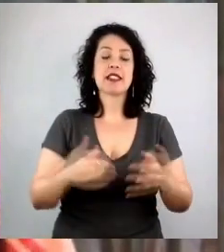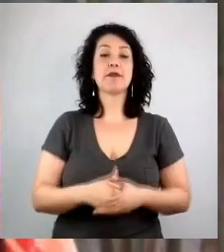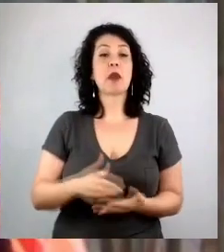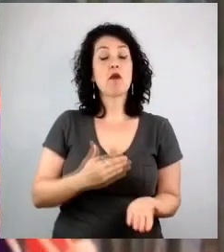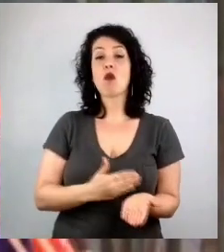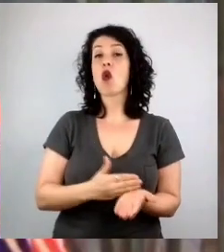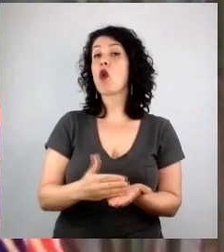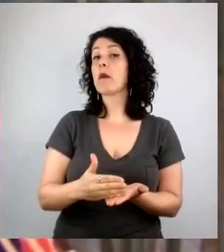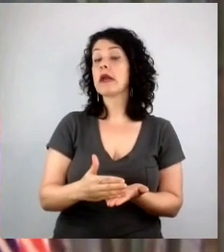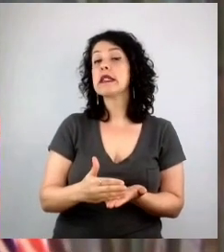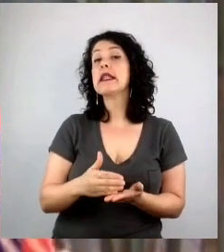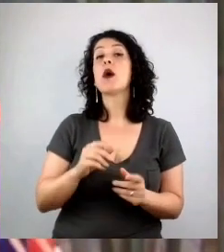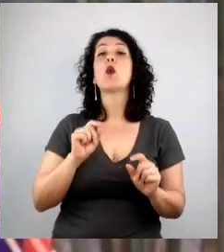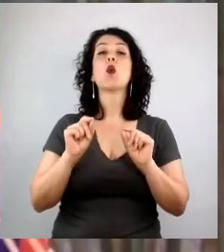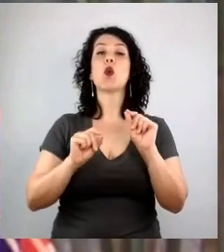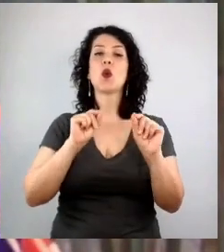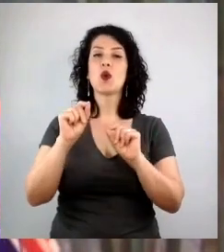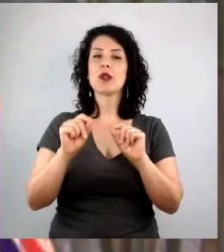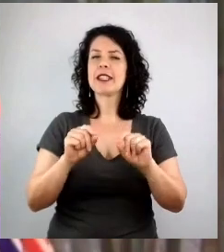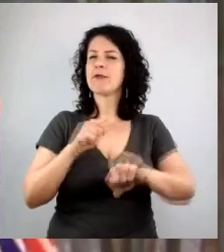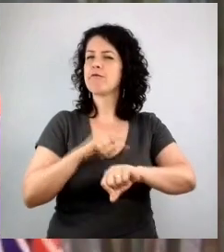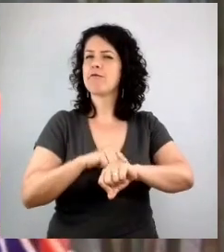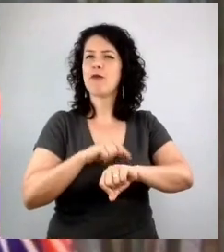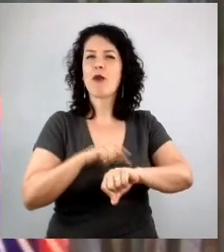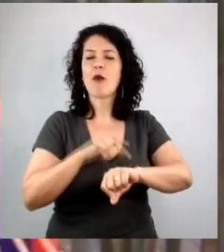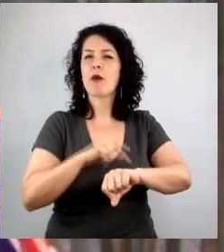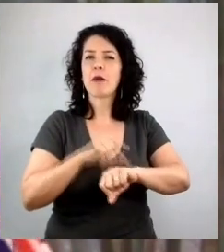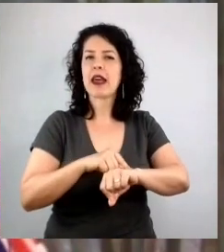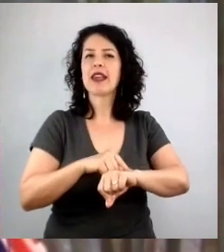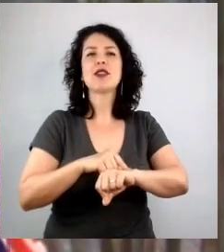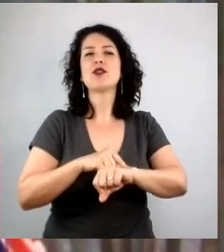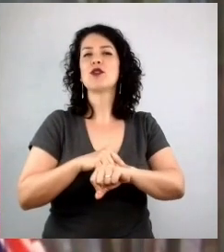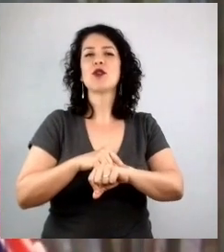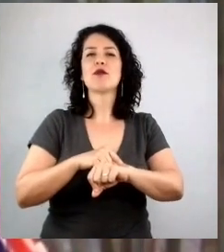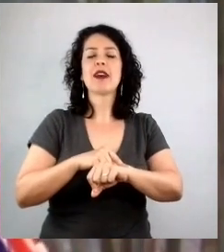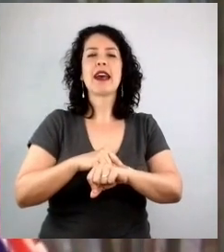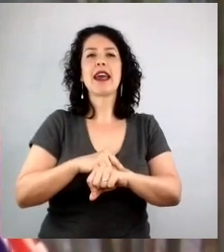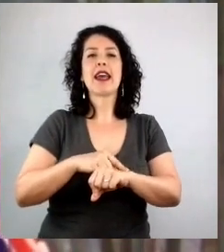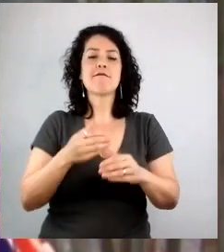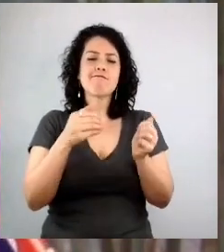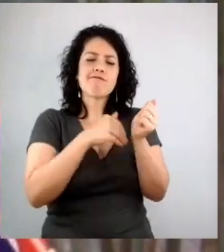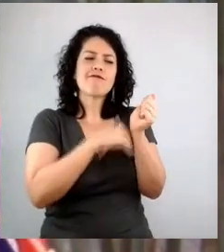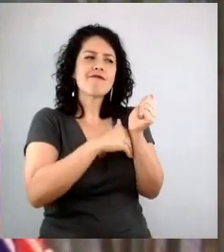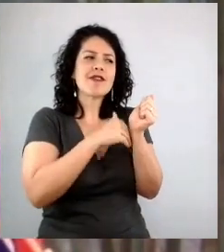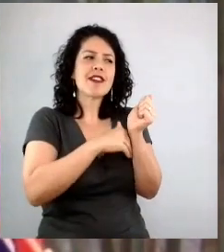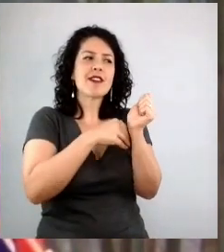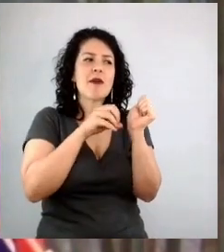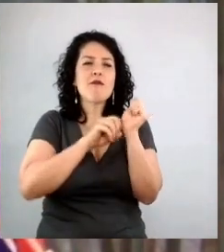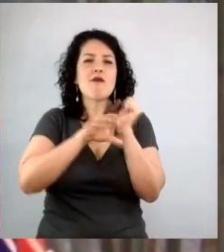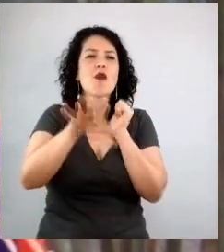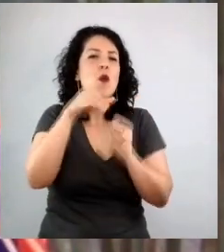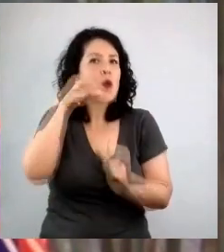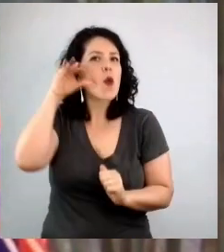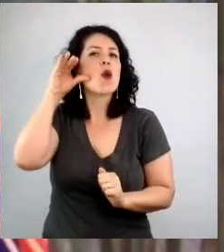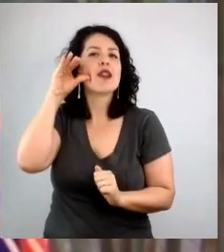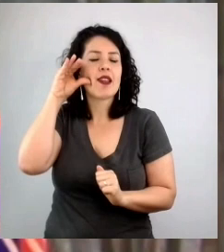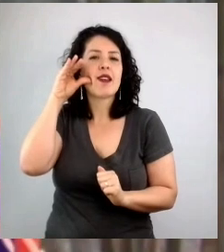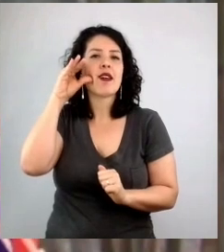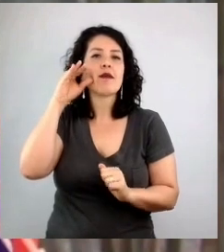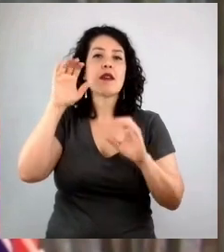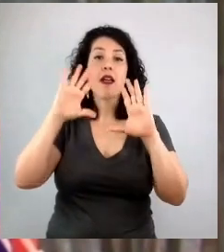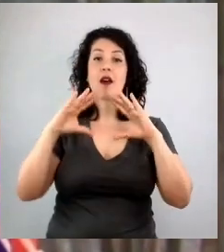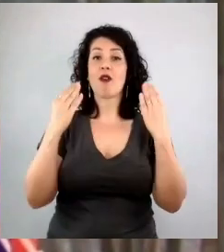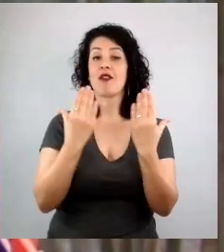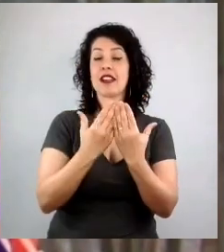então, ao momento arquivo confidencial da conferência do GP. E aí, quero contar uma história